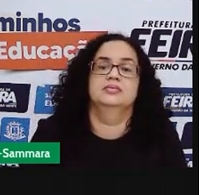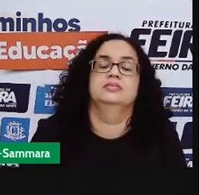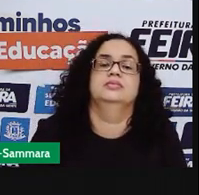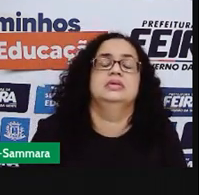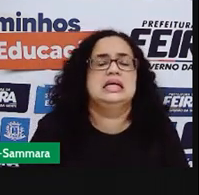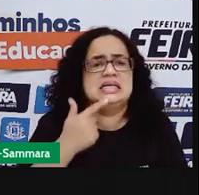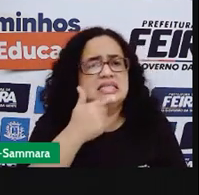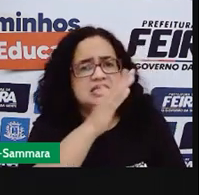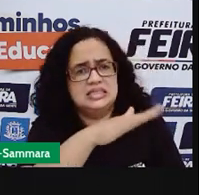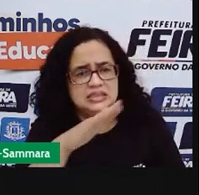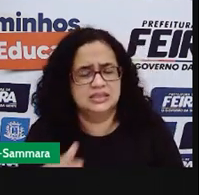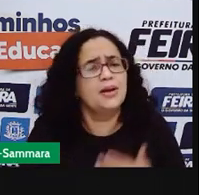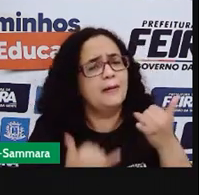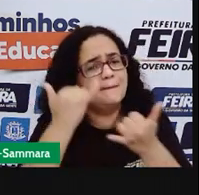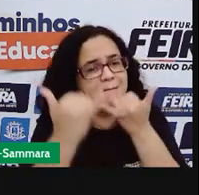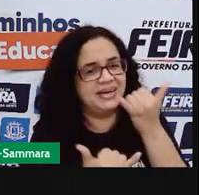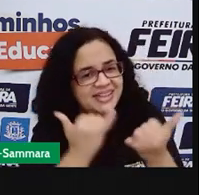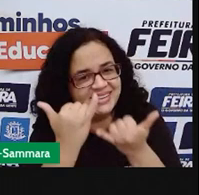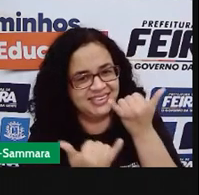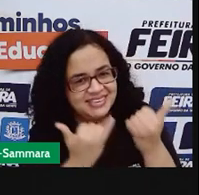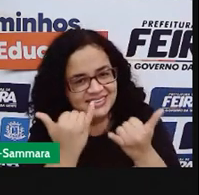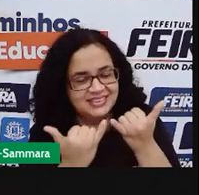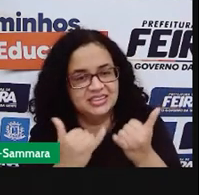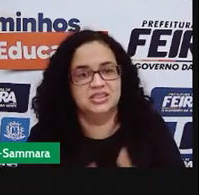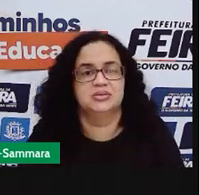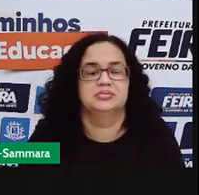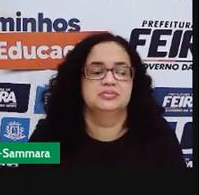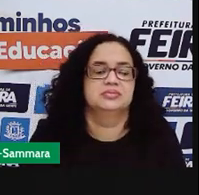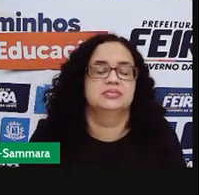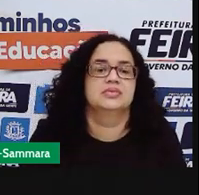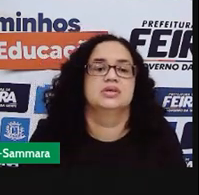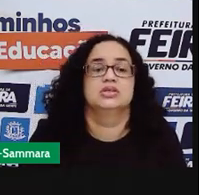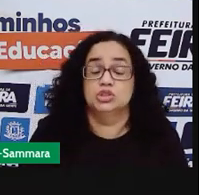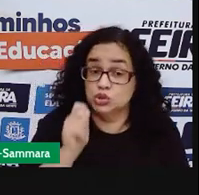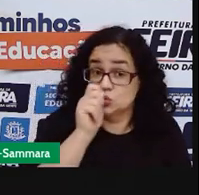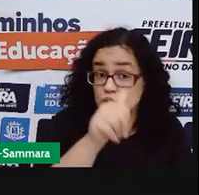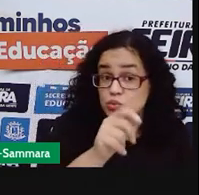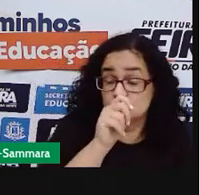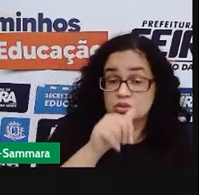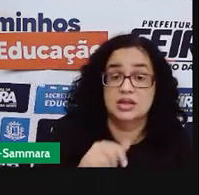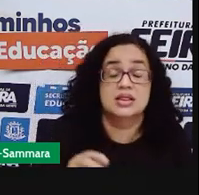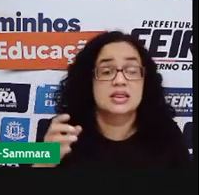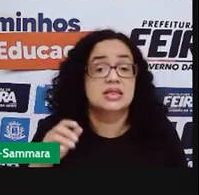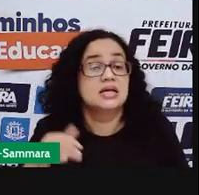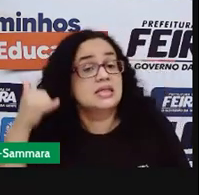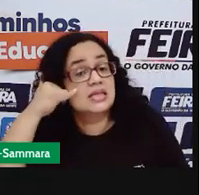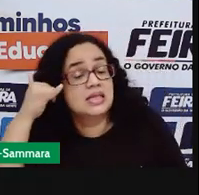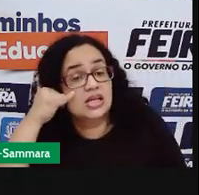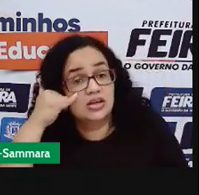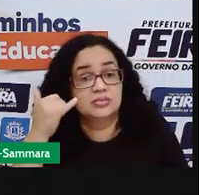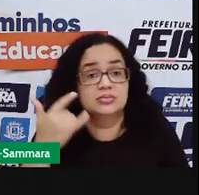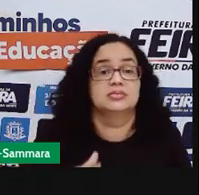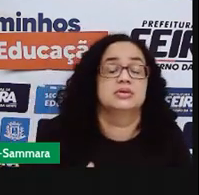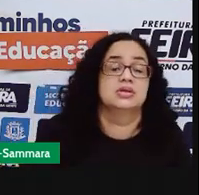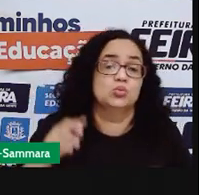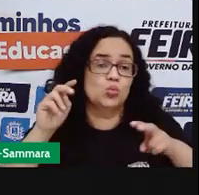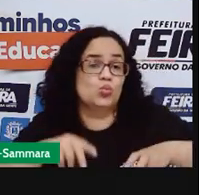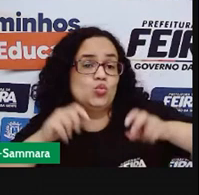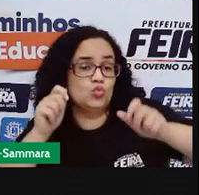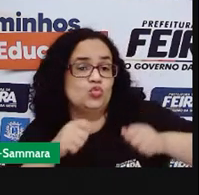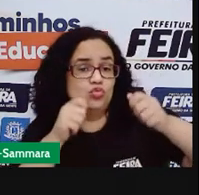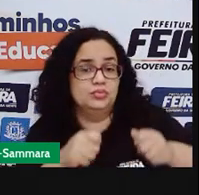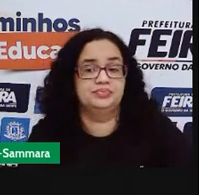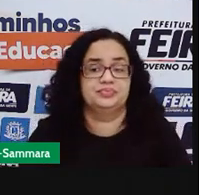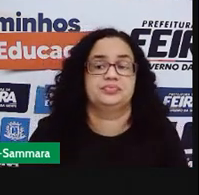As crianças estão se divertindo. Brincando de gude, telefone sem fio, cavalinho de